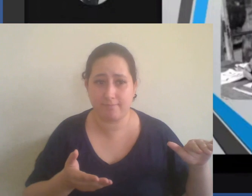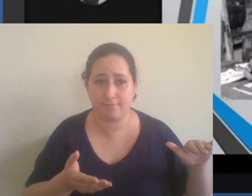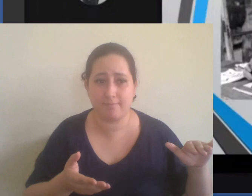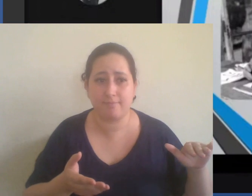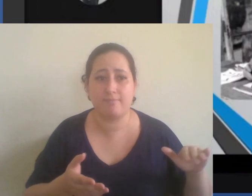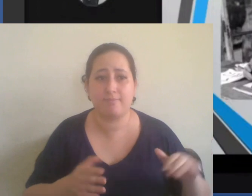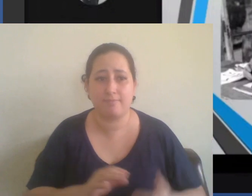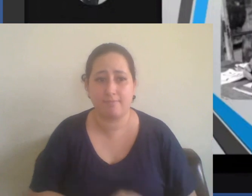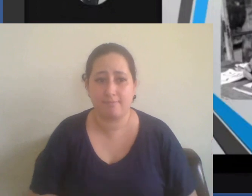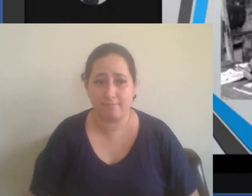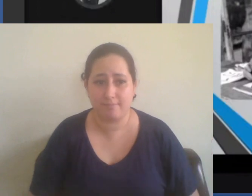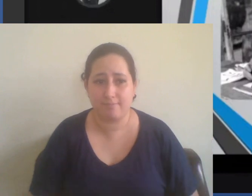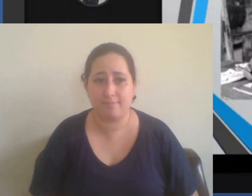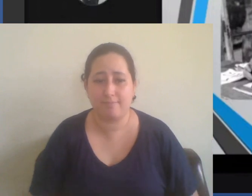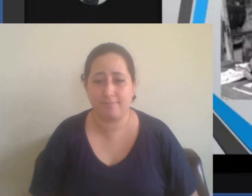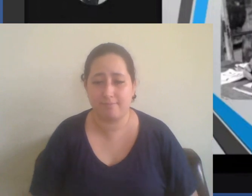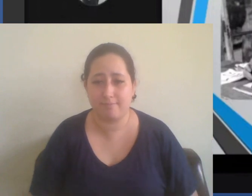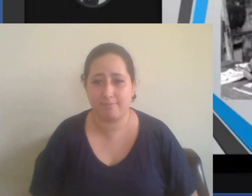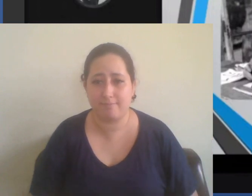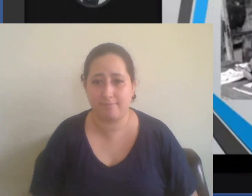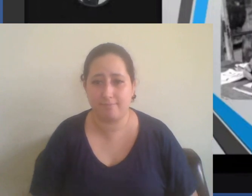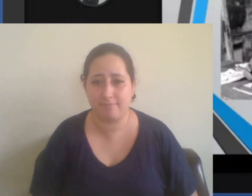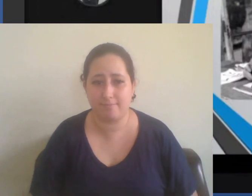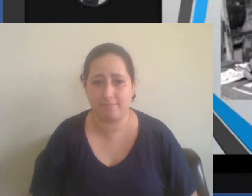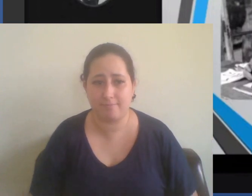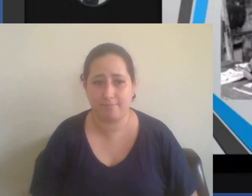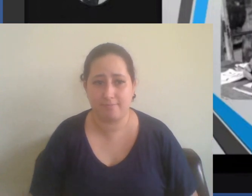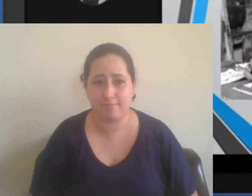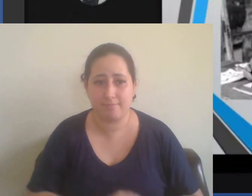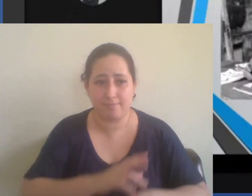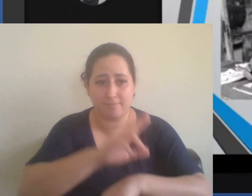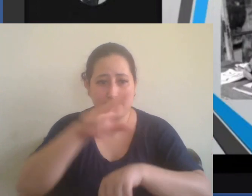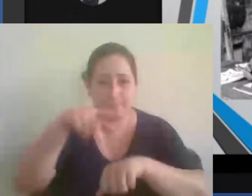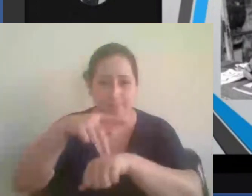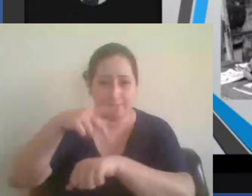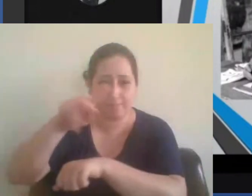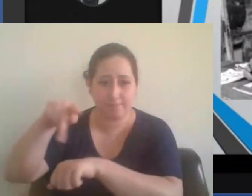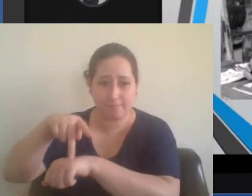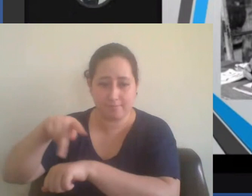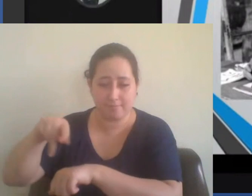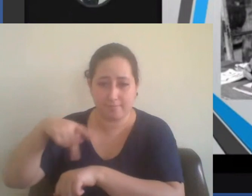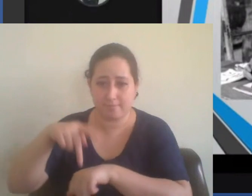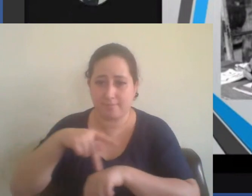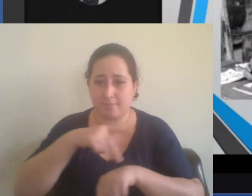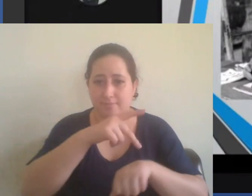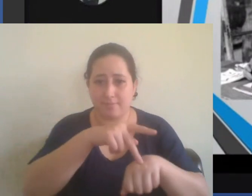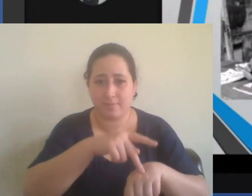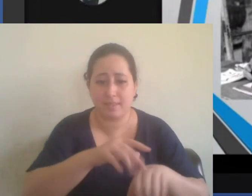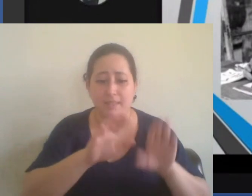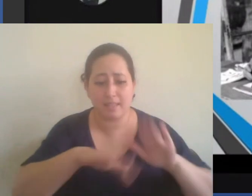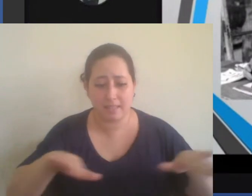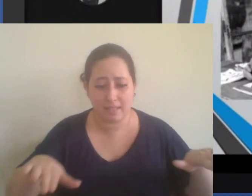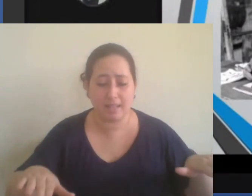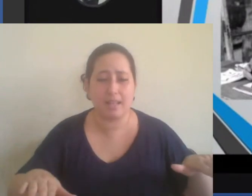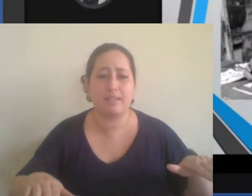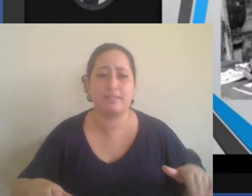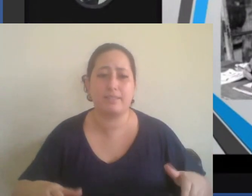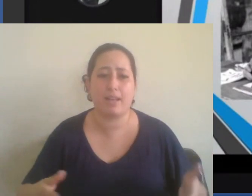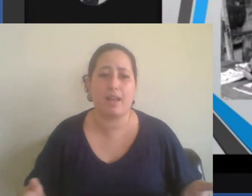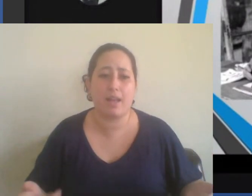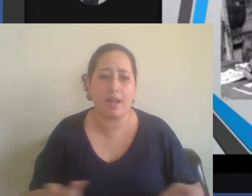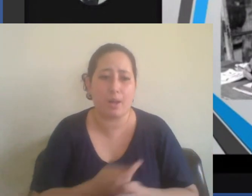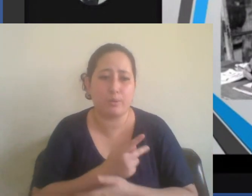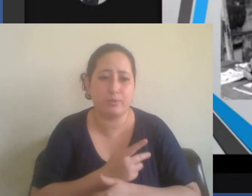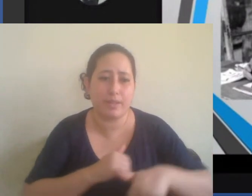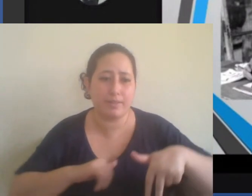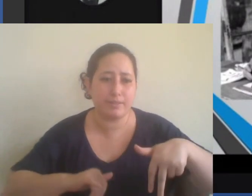em todos os países envolvidos eles são vítimas de alguma